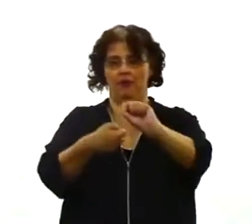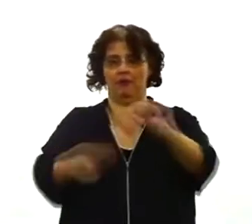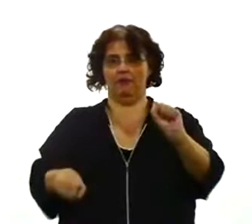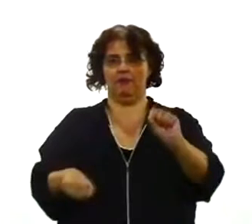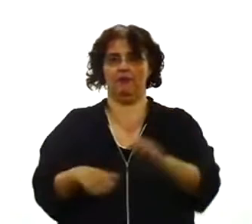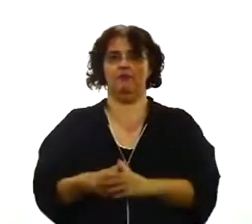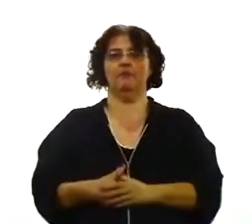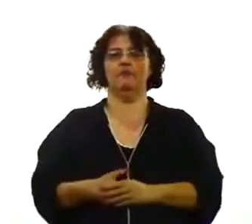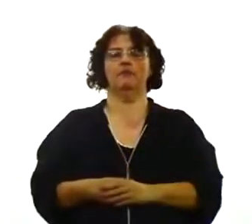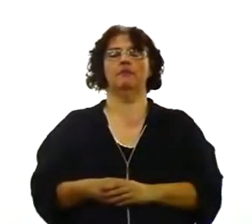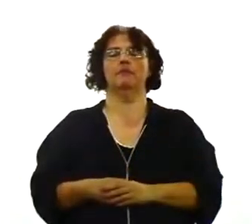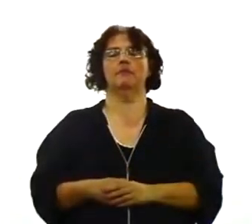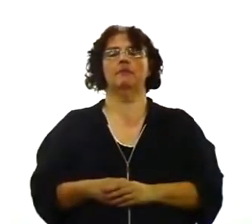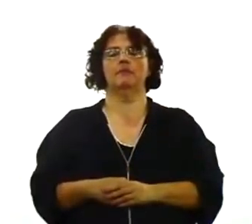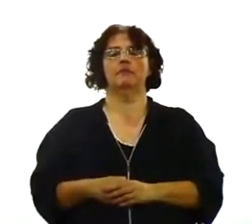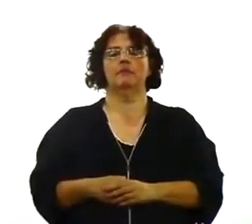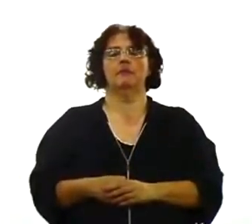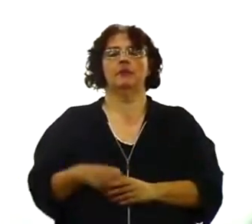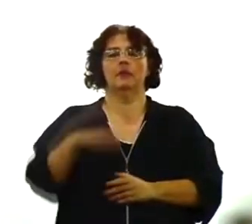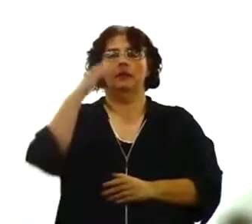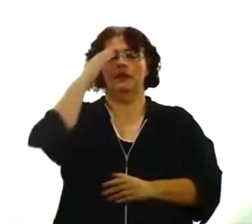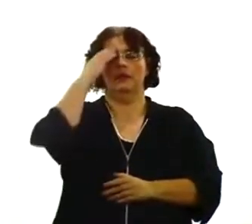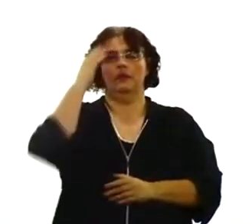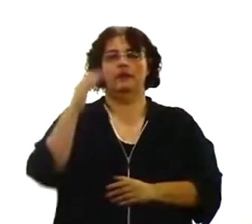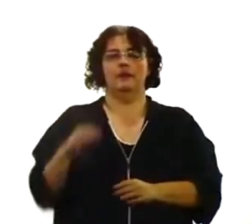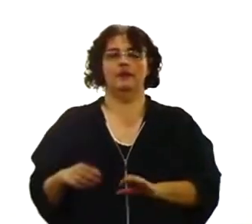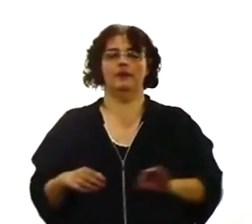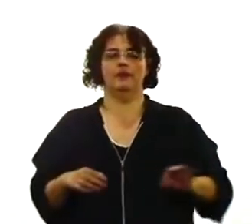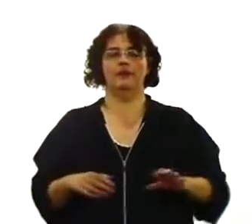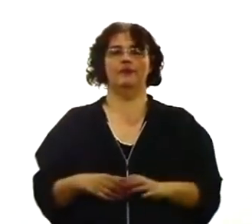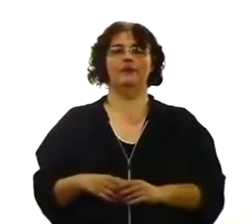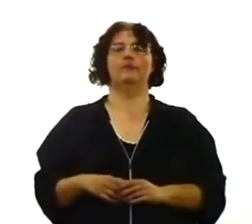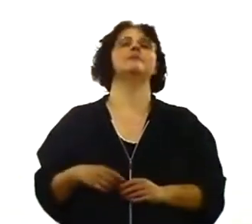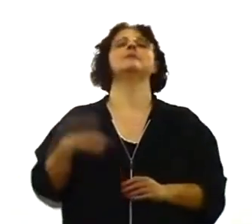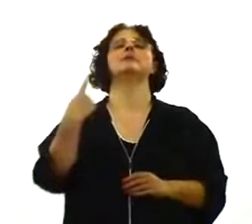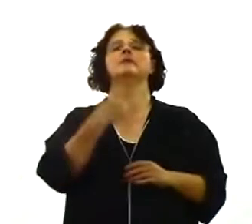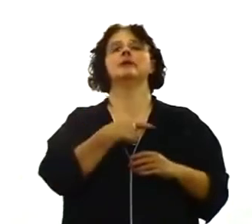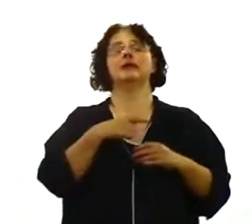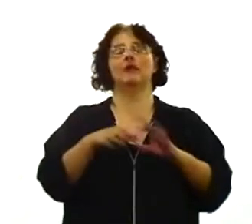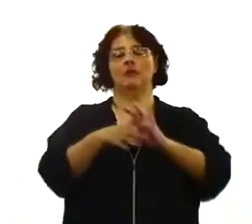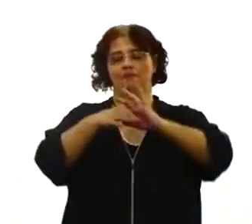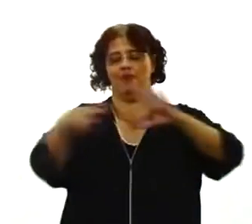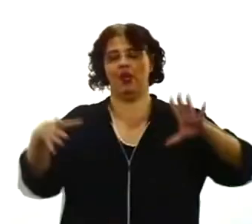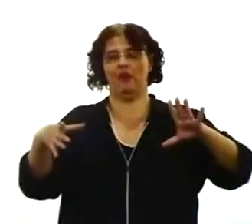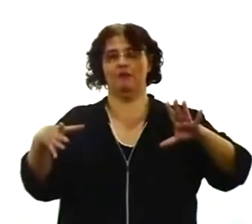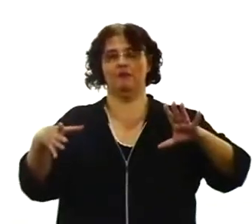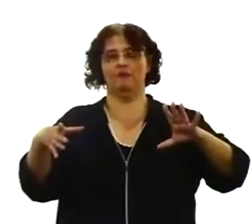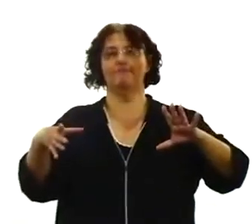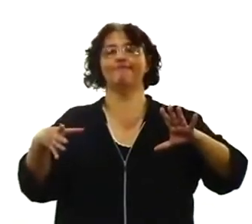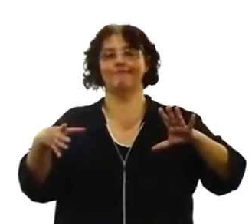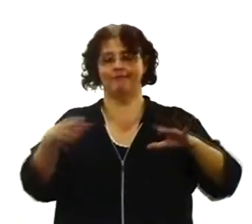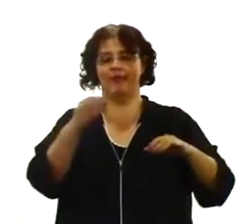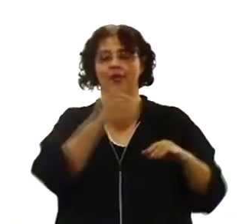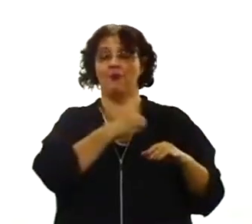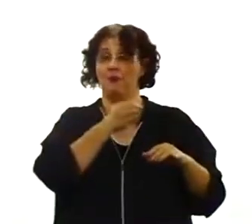é quebrada. E sabe o que acontece com essa cadeia quebrada? É que esse que não pecou também